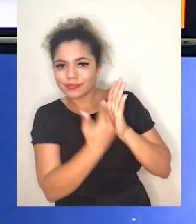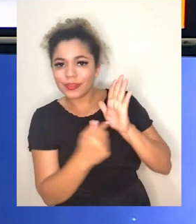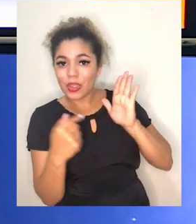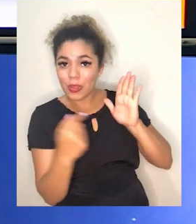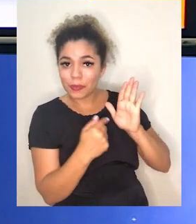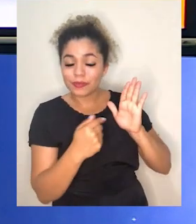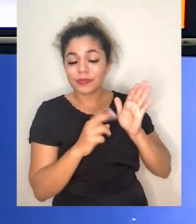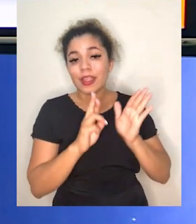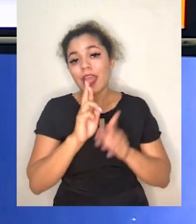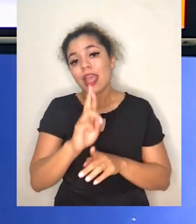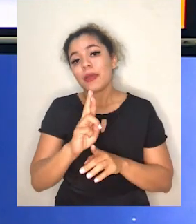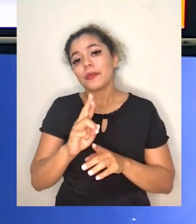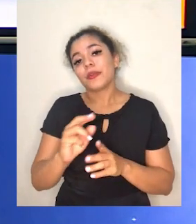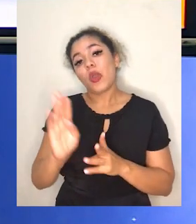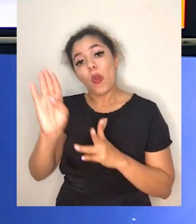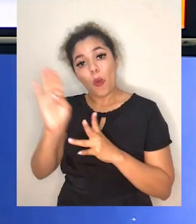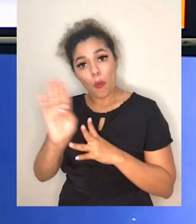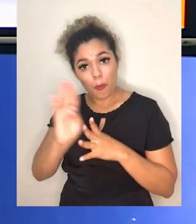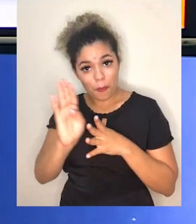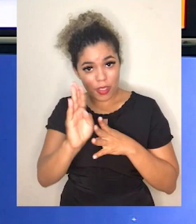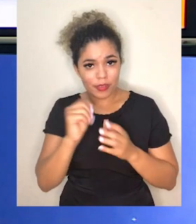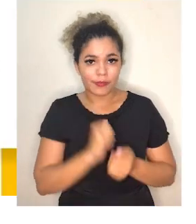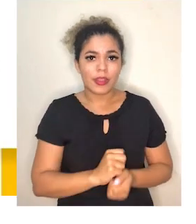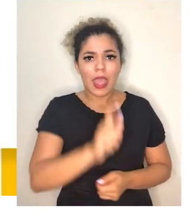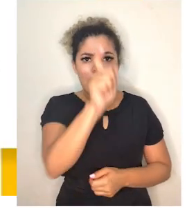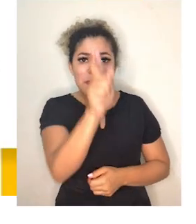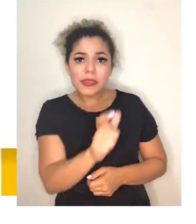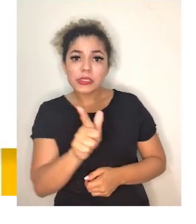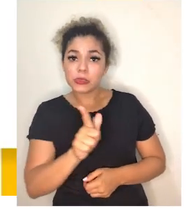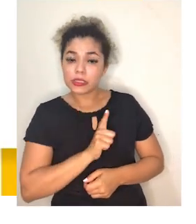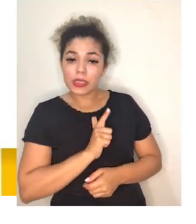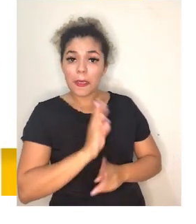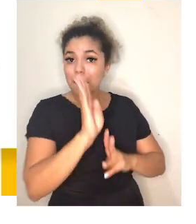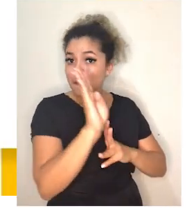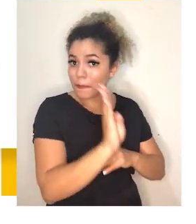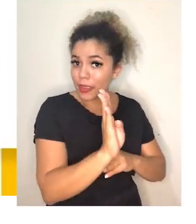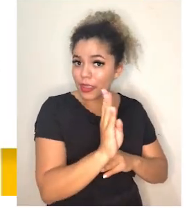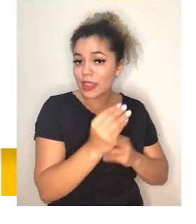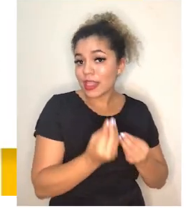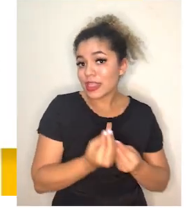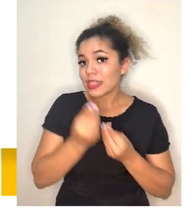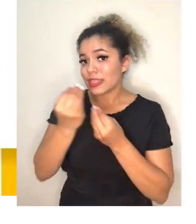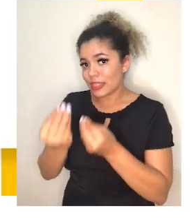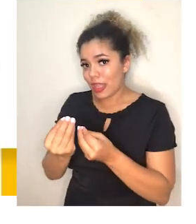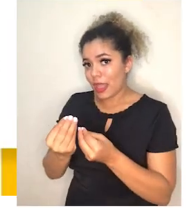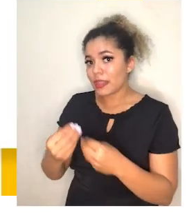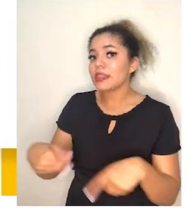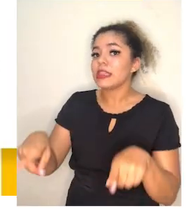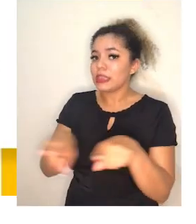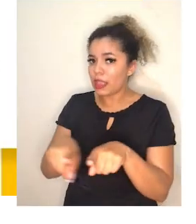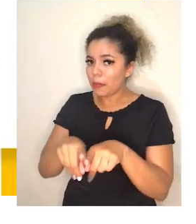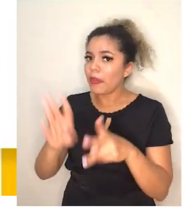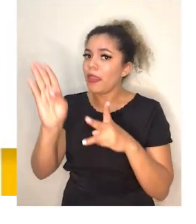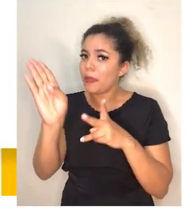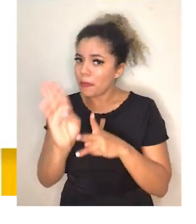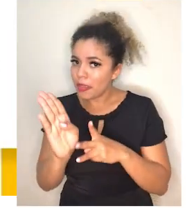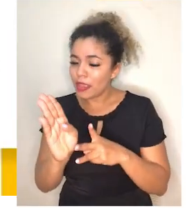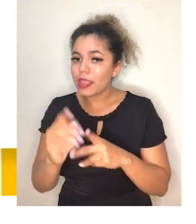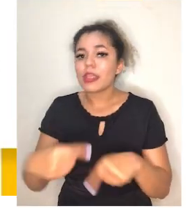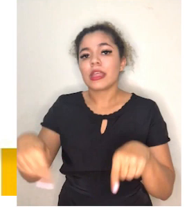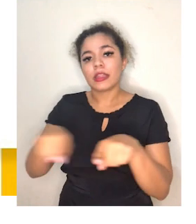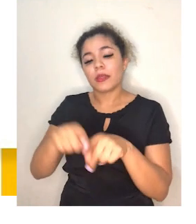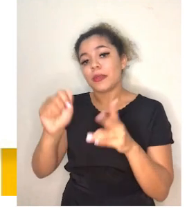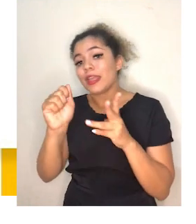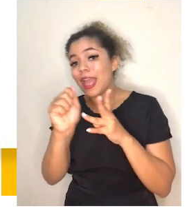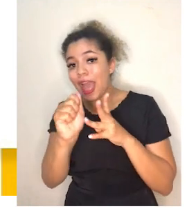nós temos a representação do sangue tipo B. Pessoas do sangue tipo B doam para pessoas também do sangue B e para